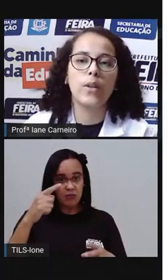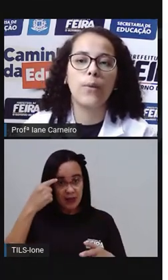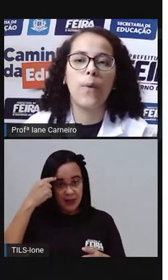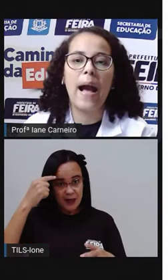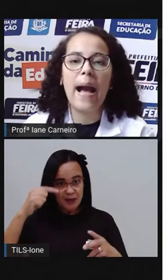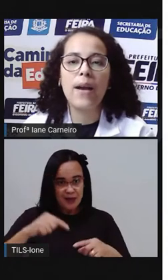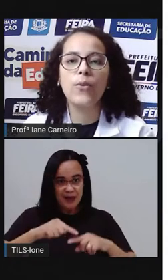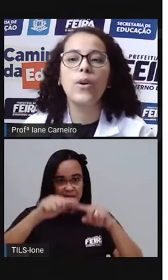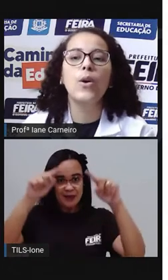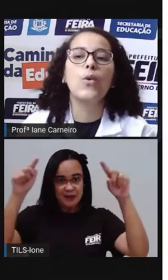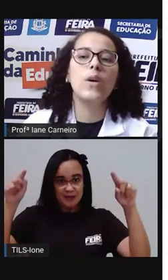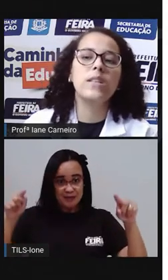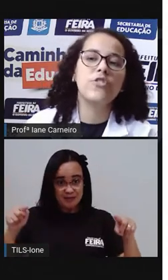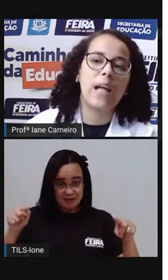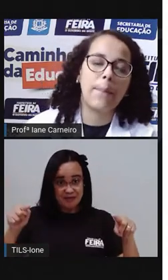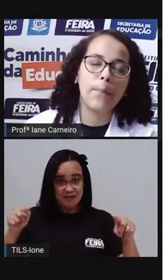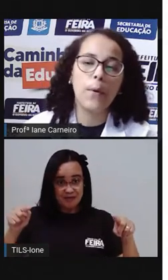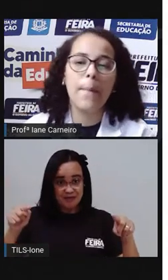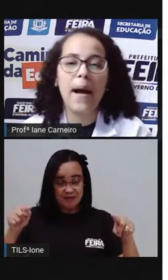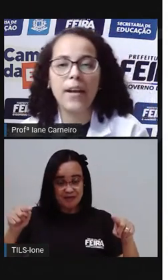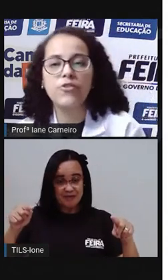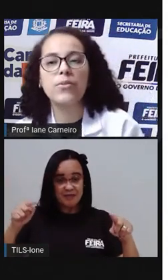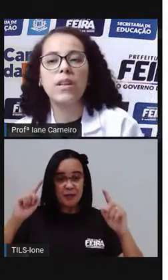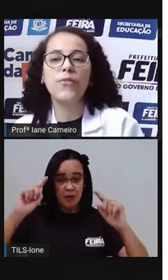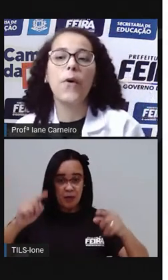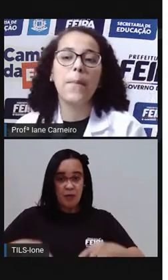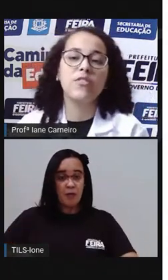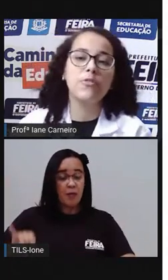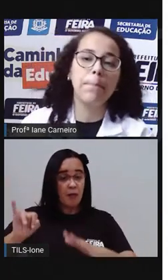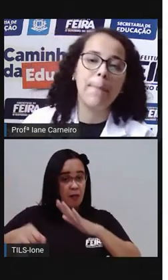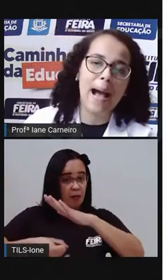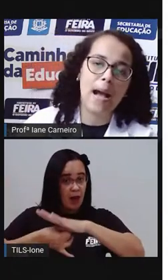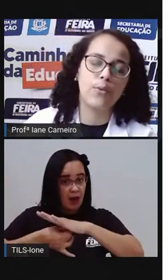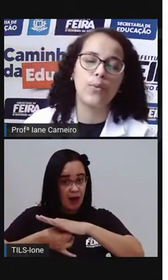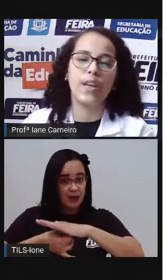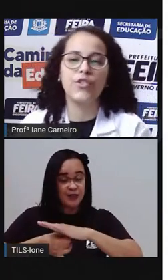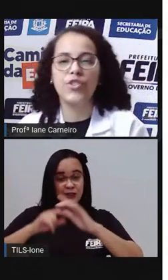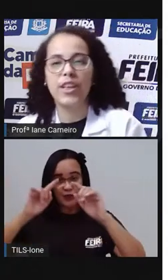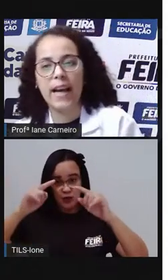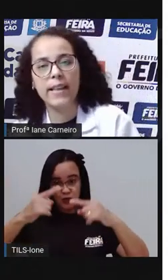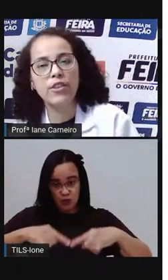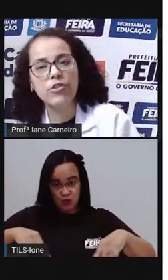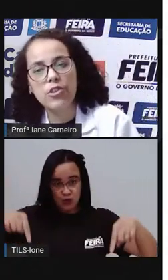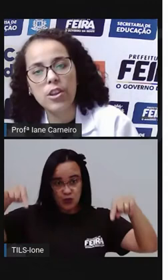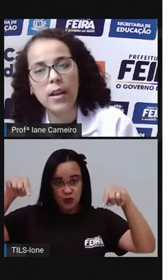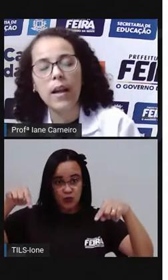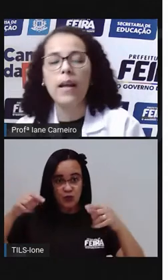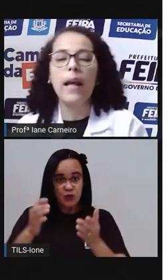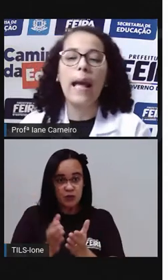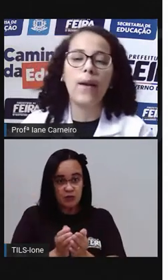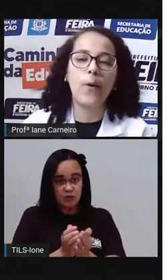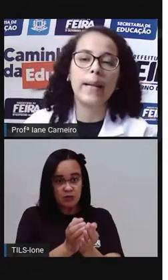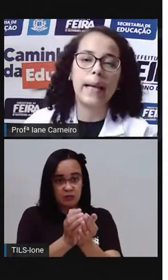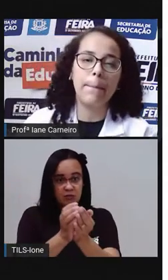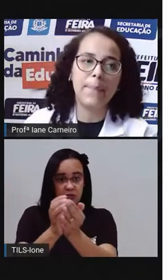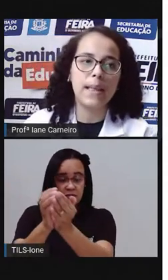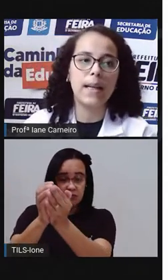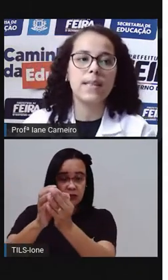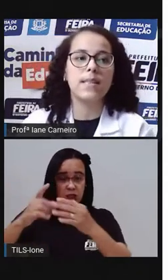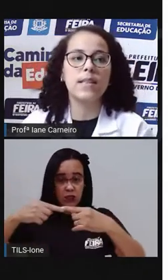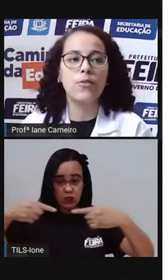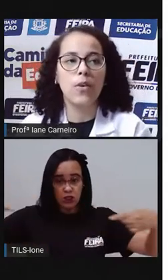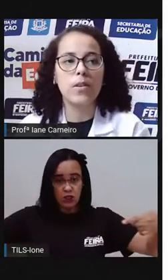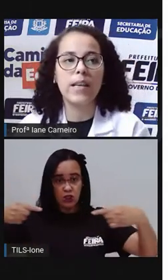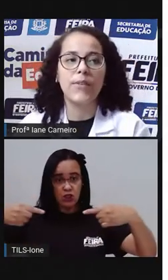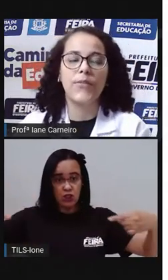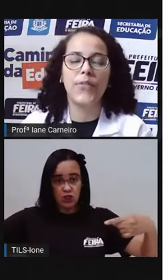torna um arco. Quando está por baixo tem forma de barco. Esticada em tira é cobra caipira,